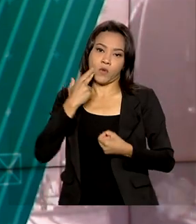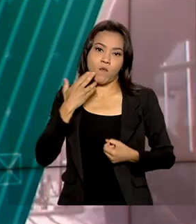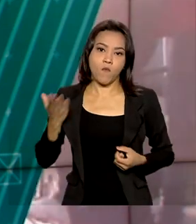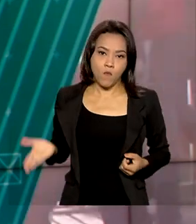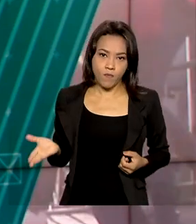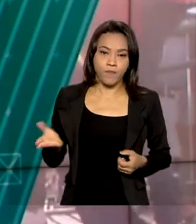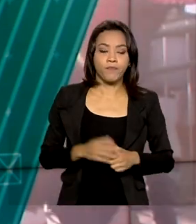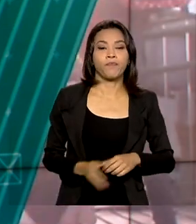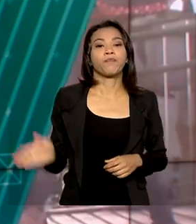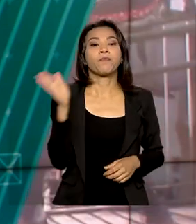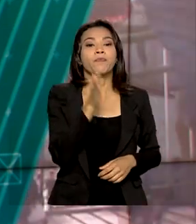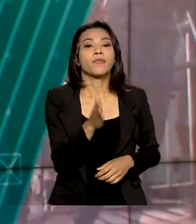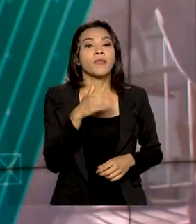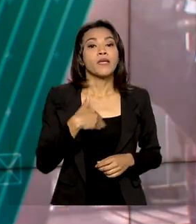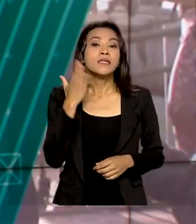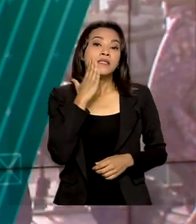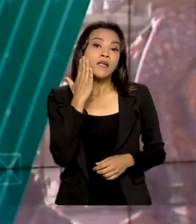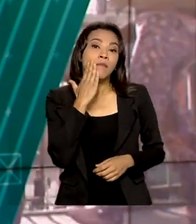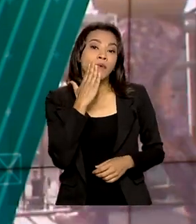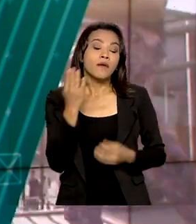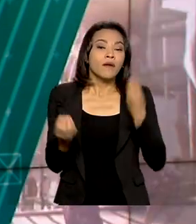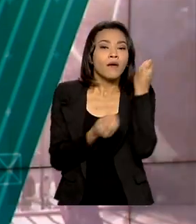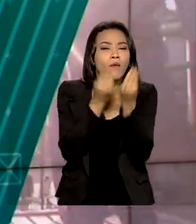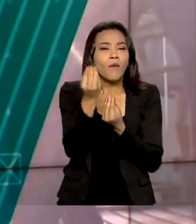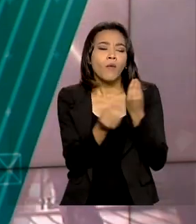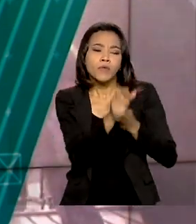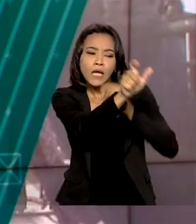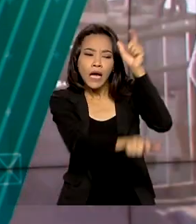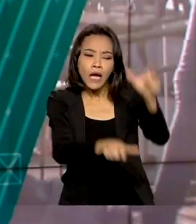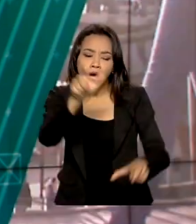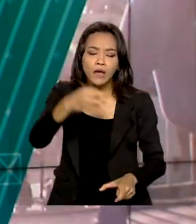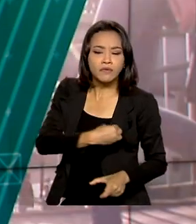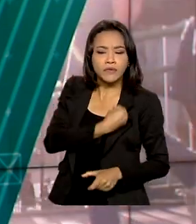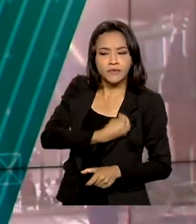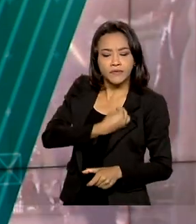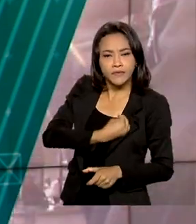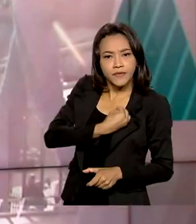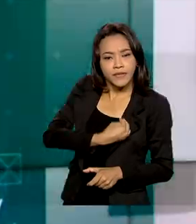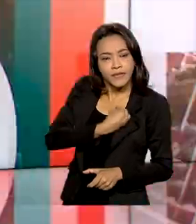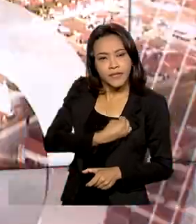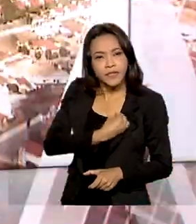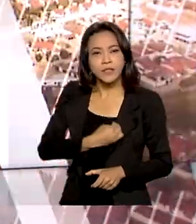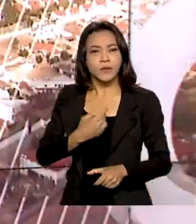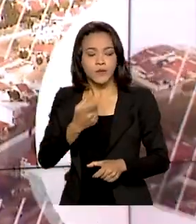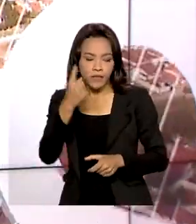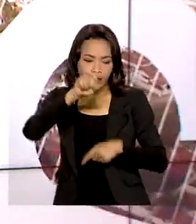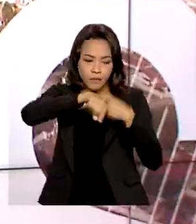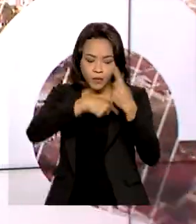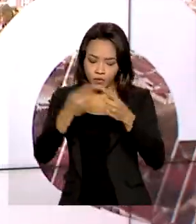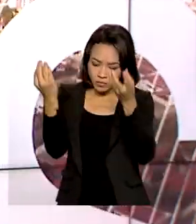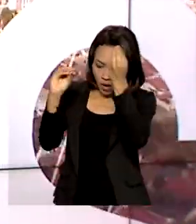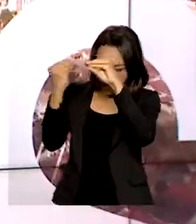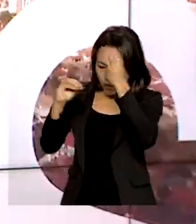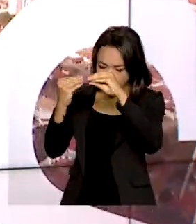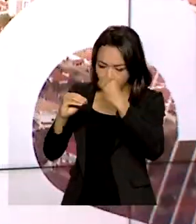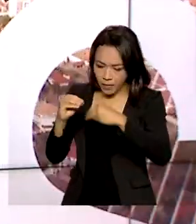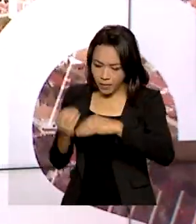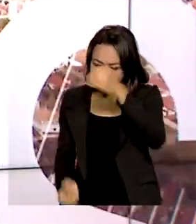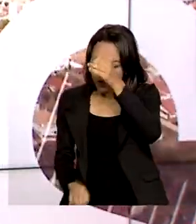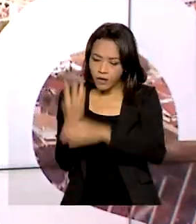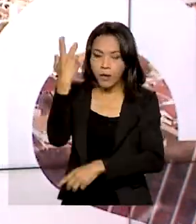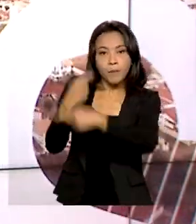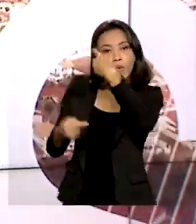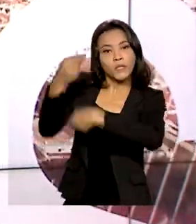Saber as condições de vida da população, ter parâmetros para desenvolver políticas públicas adequadas e